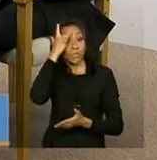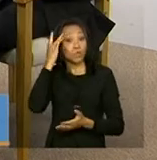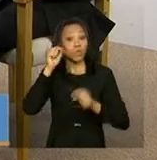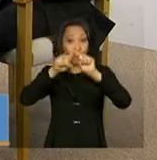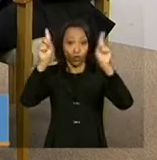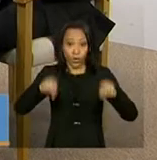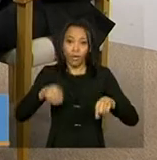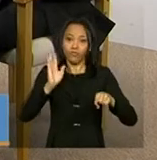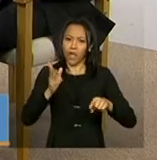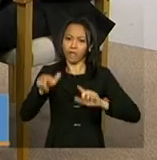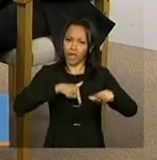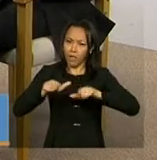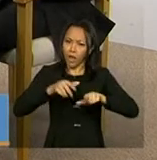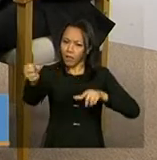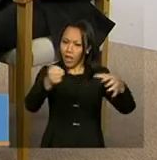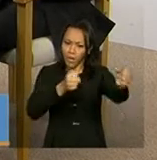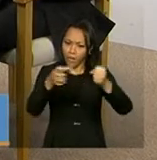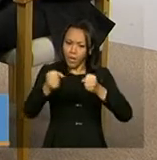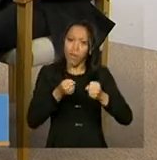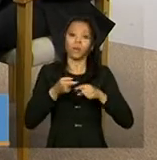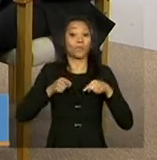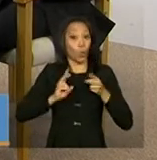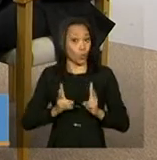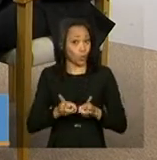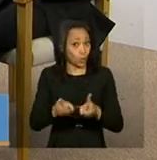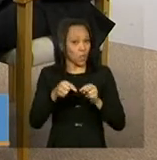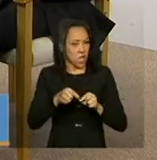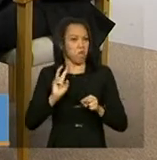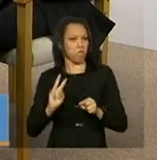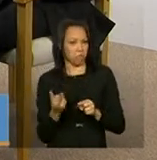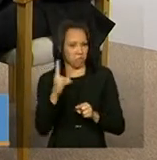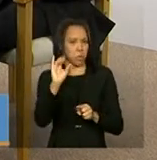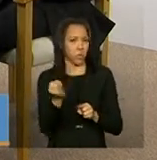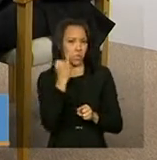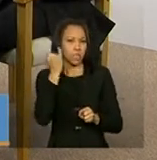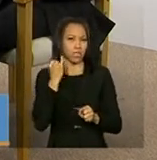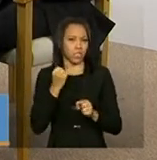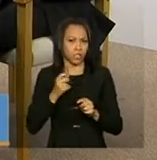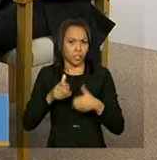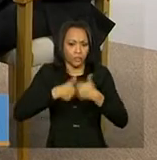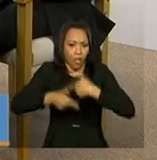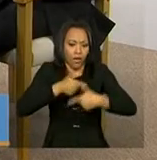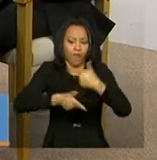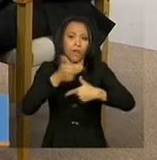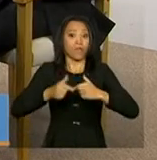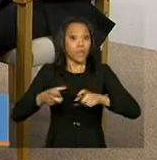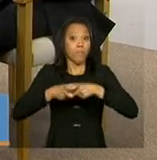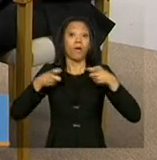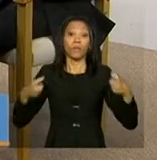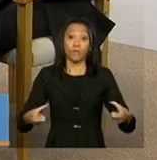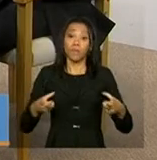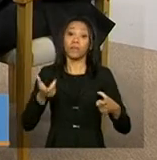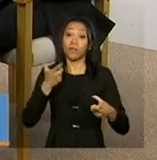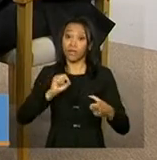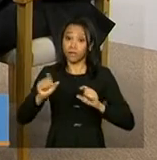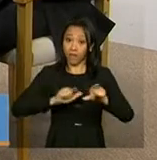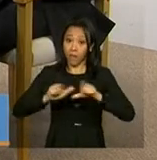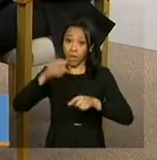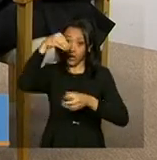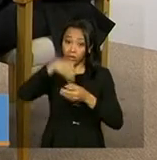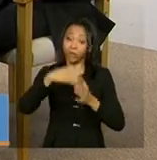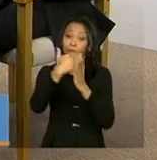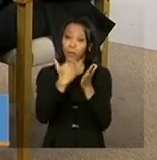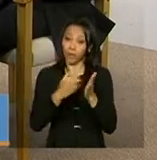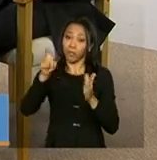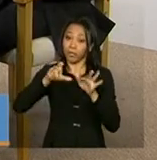possível, sempre que eles se mostrarem funcionários valorosos, competentes e dedicados. E a grande maioria dos funcionários que trabalham para o Bolsa Família